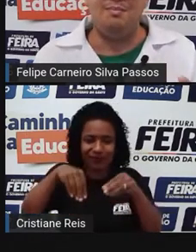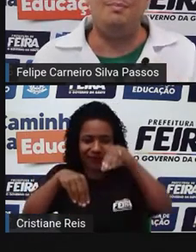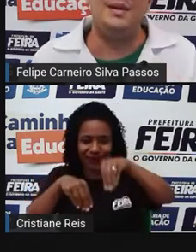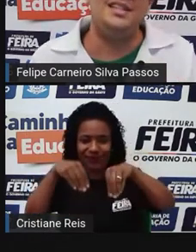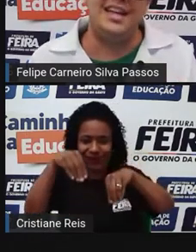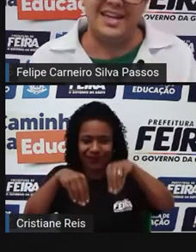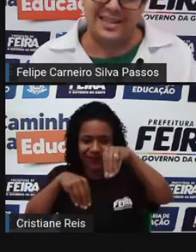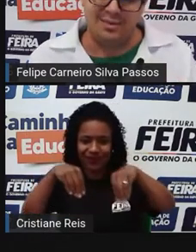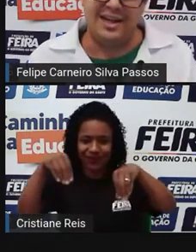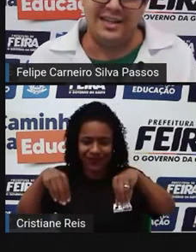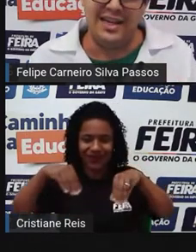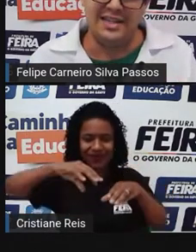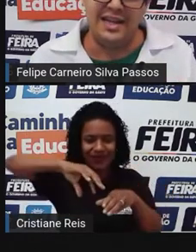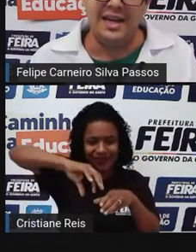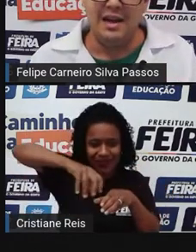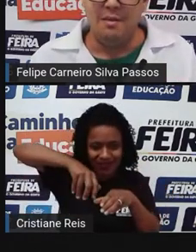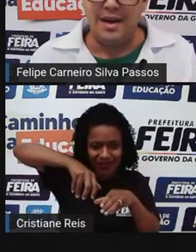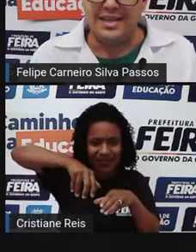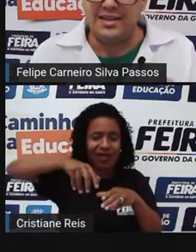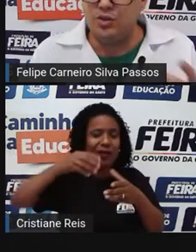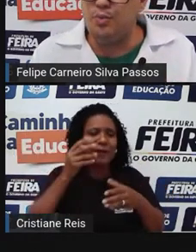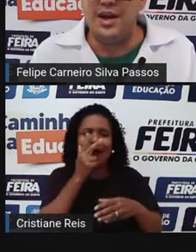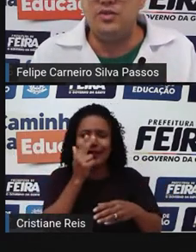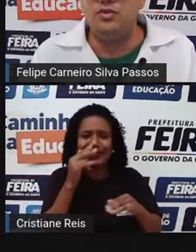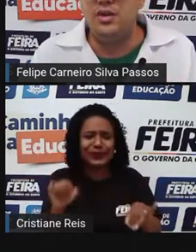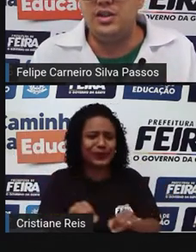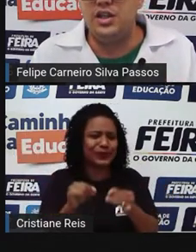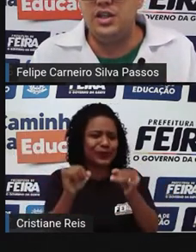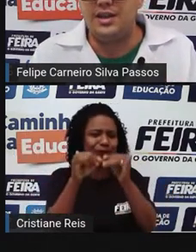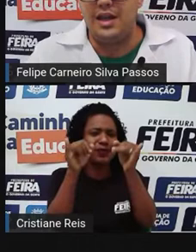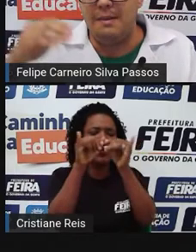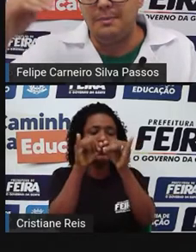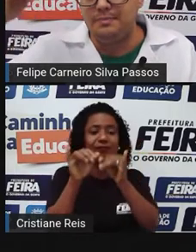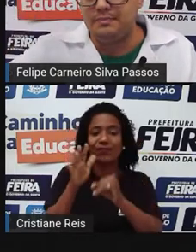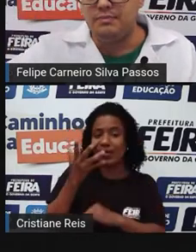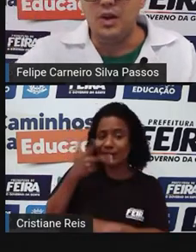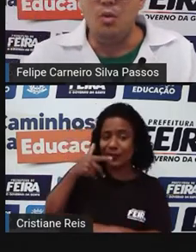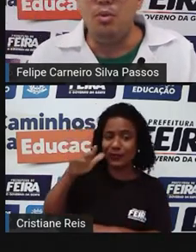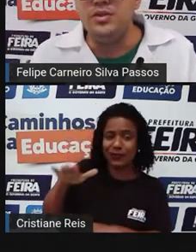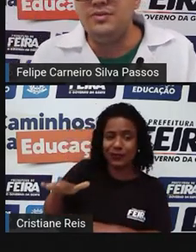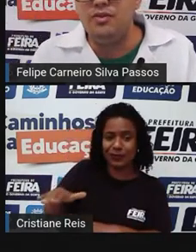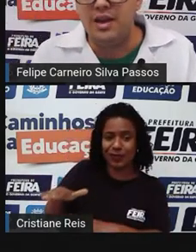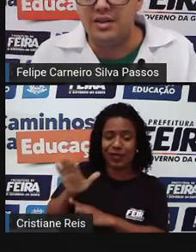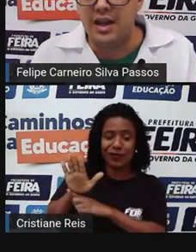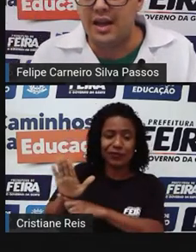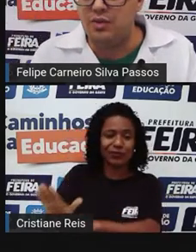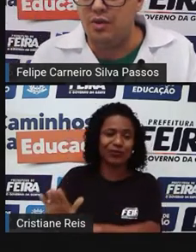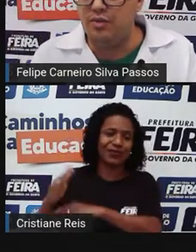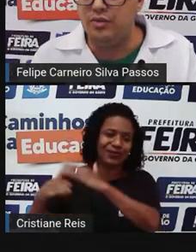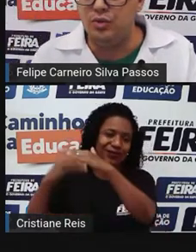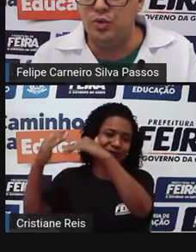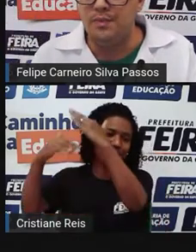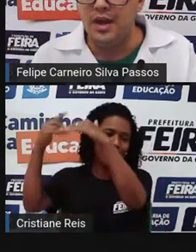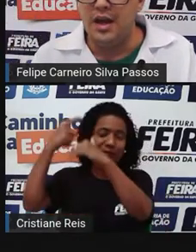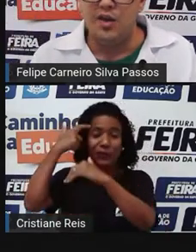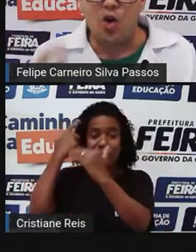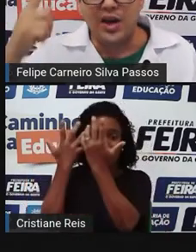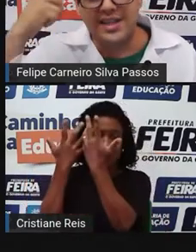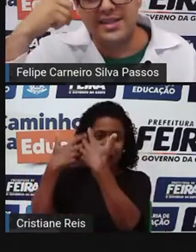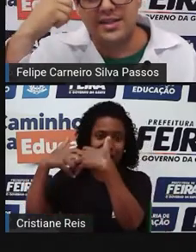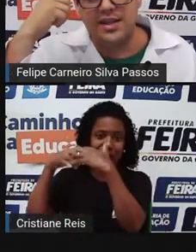besteira essas brincadeiras, né? Mas elas super ajudam a gente a ter um bom desenvolvimento intelectual no futuro.